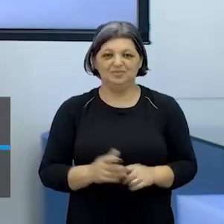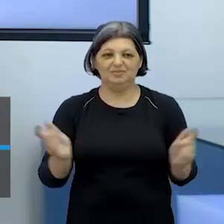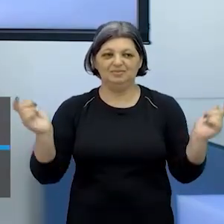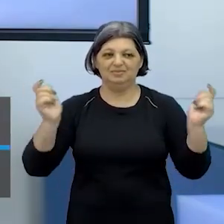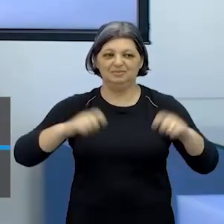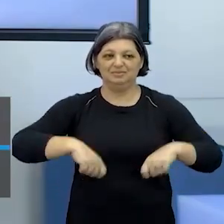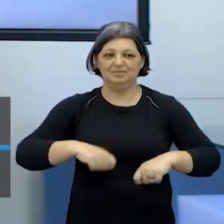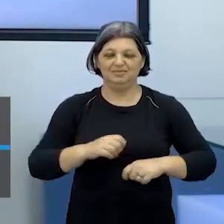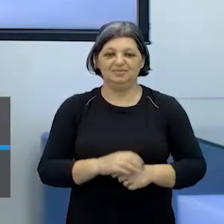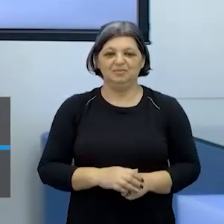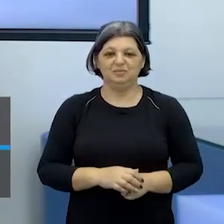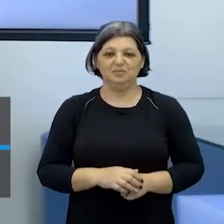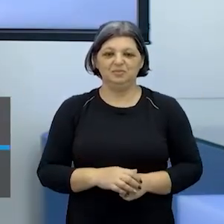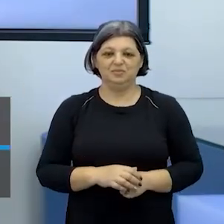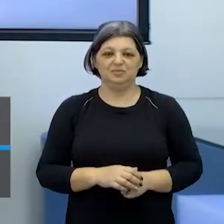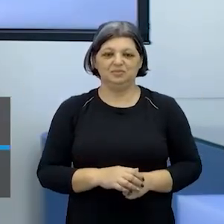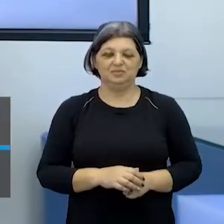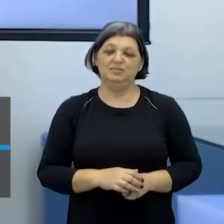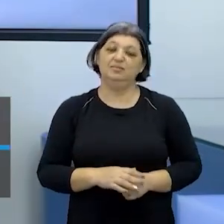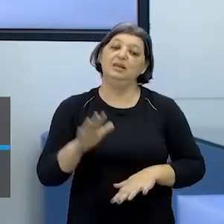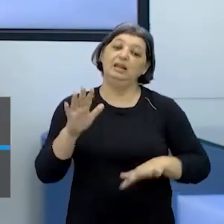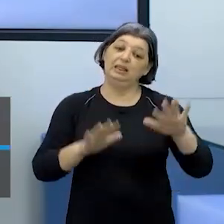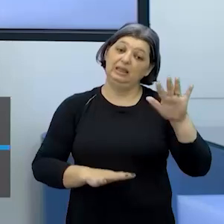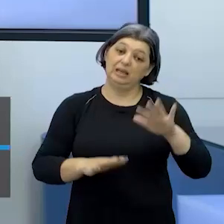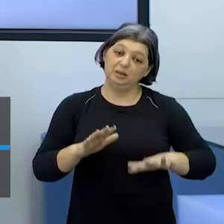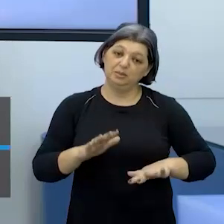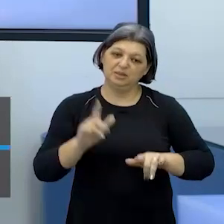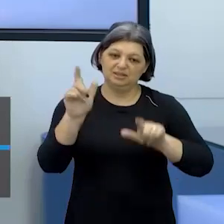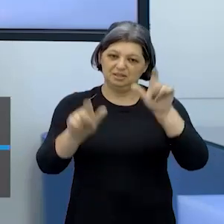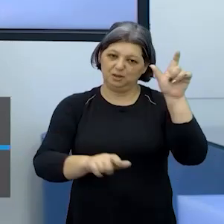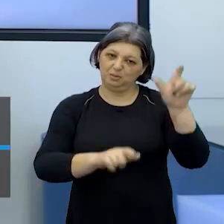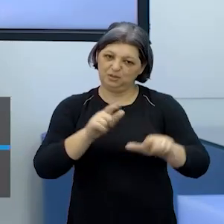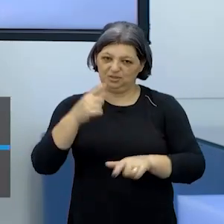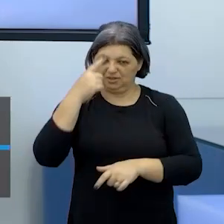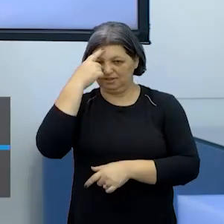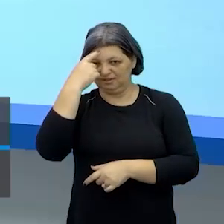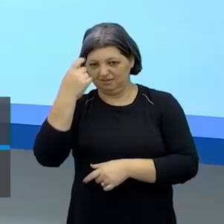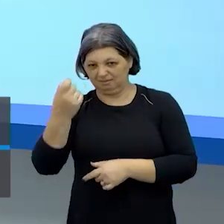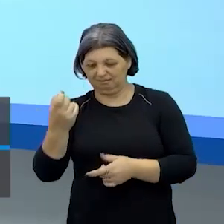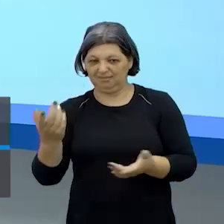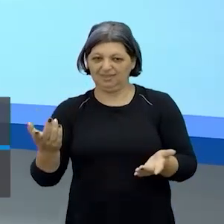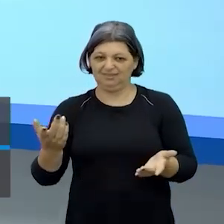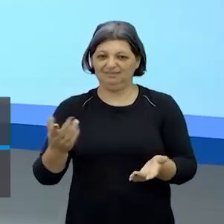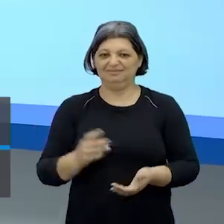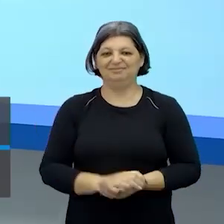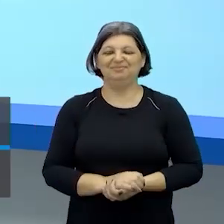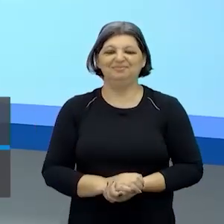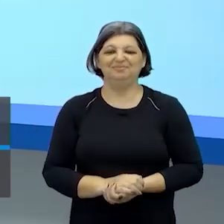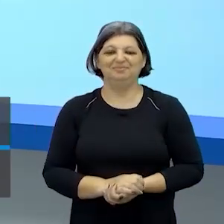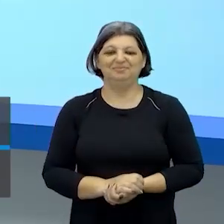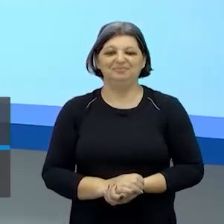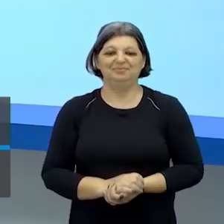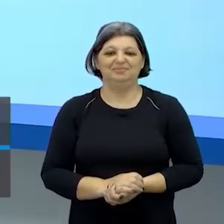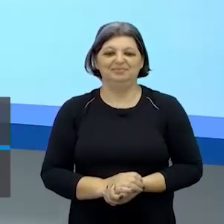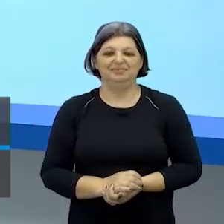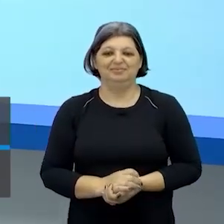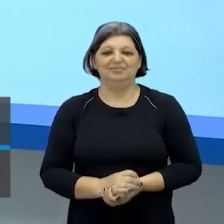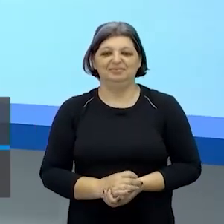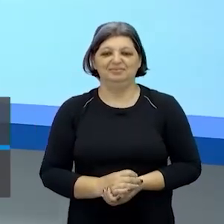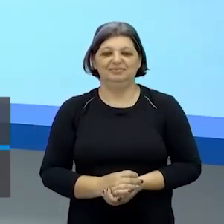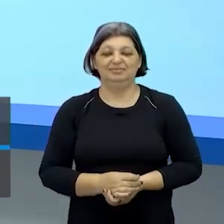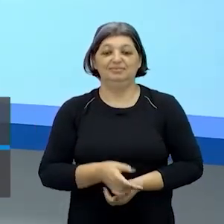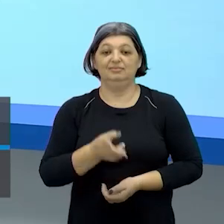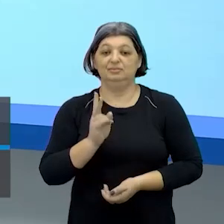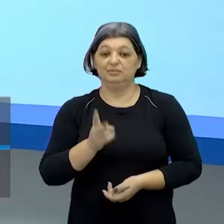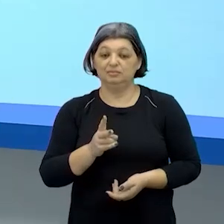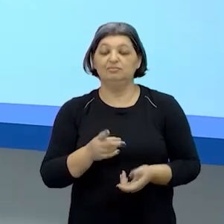né difícil depende da personagem que você vai criar vamos ver hoje a gente vai seguir para criar esse